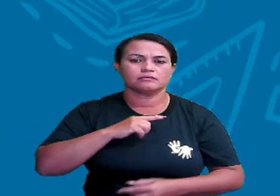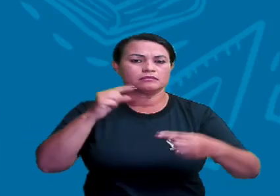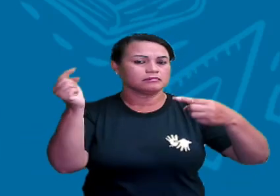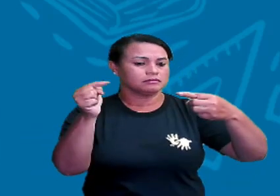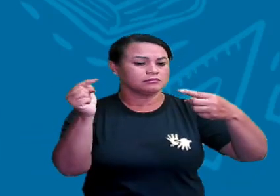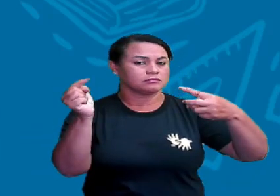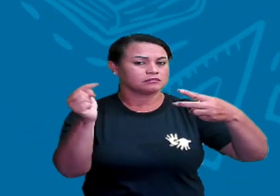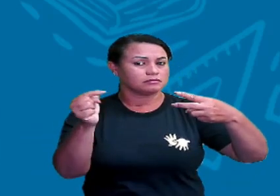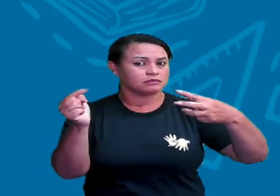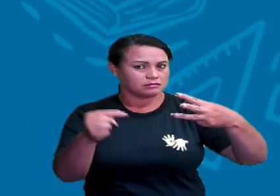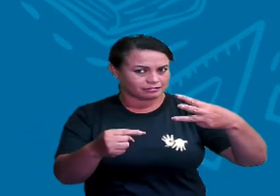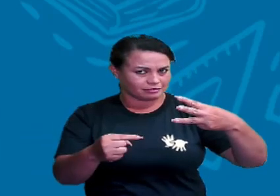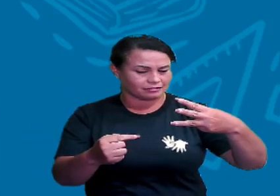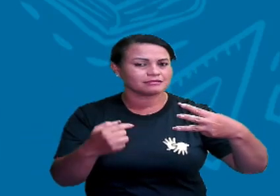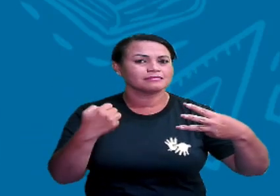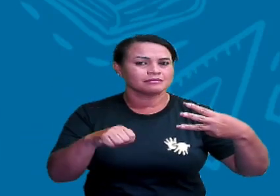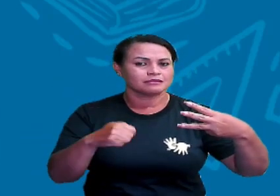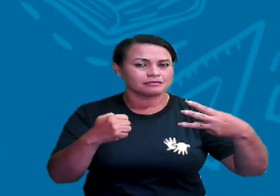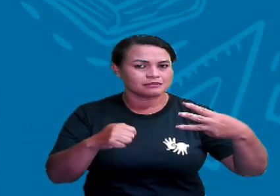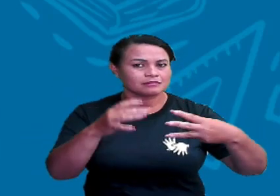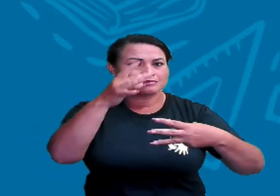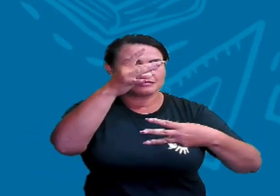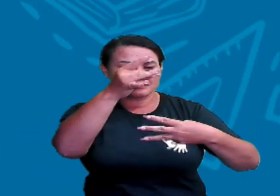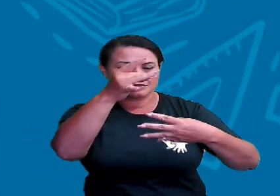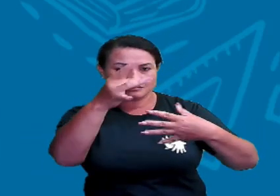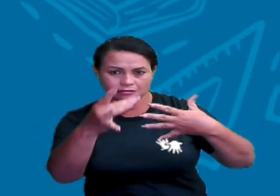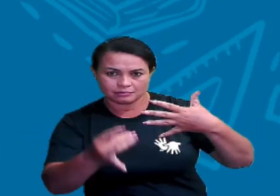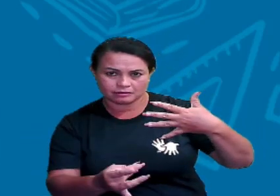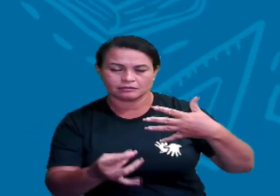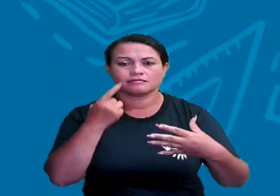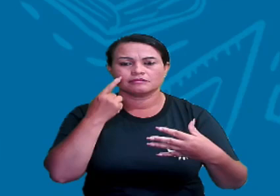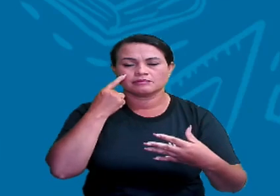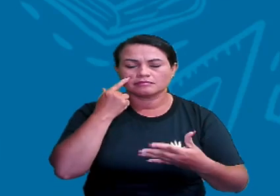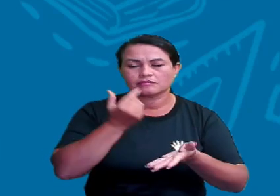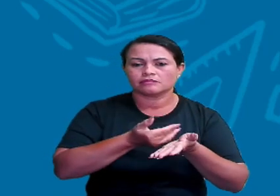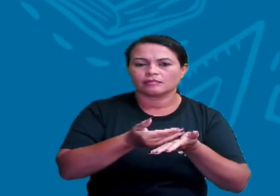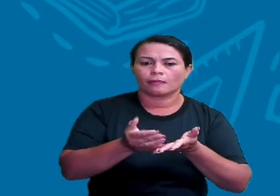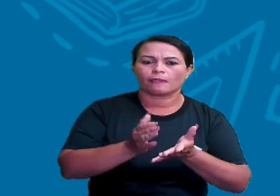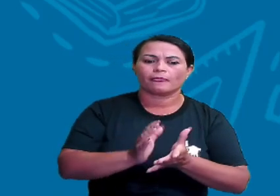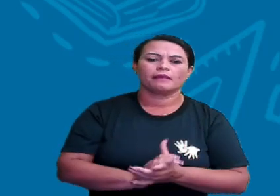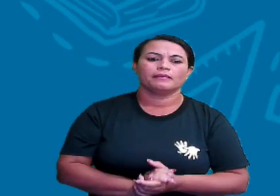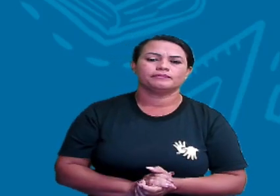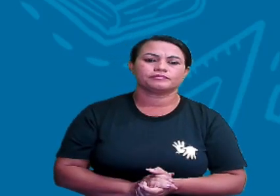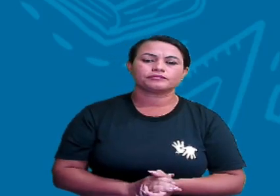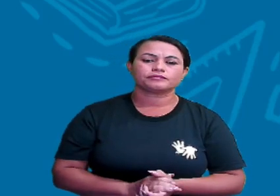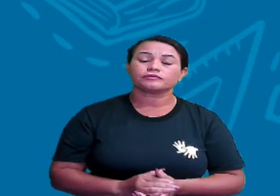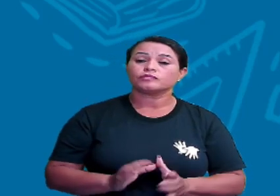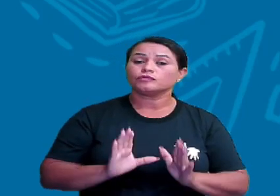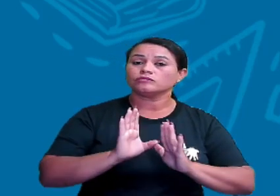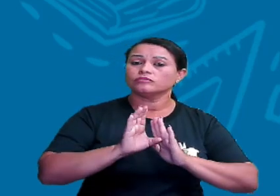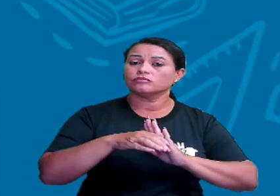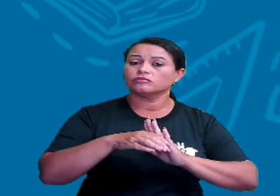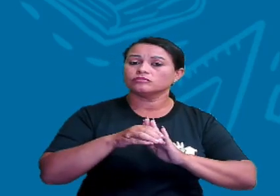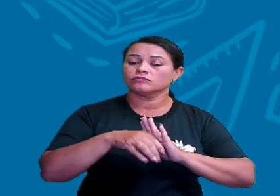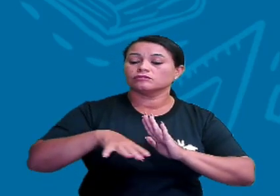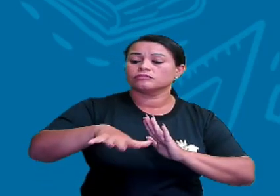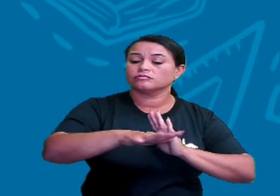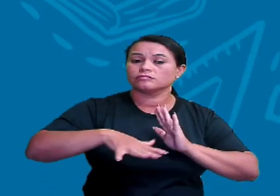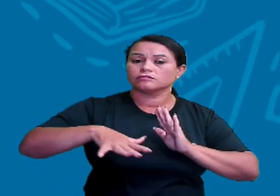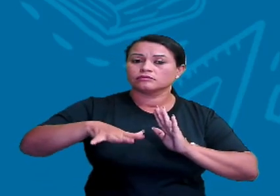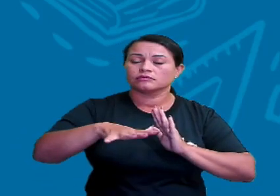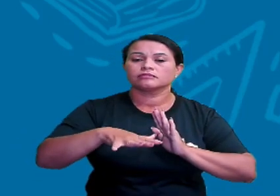coisinhas que a gente vai detalhar aí, tá? Então, vamos começar com o conceito de espaço